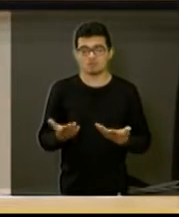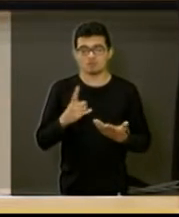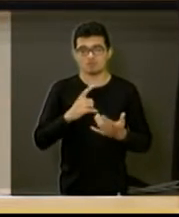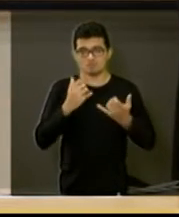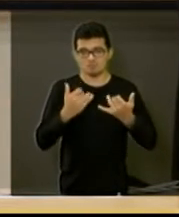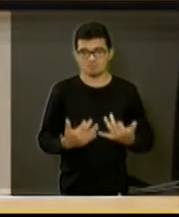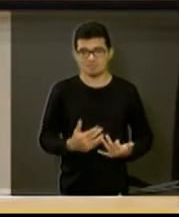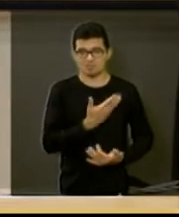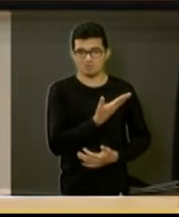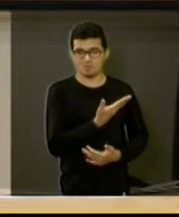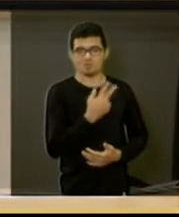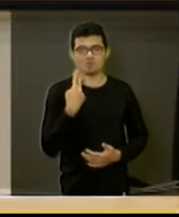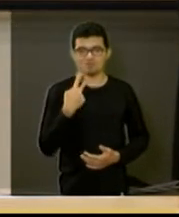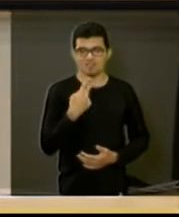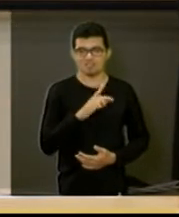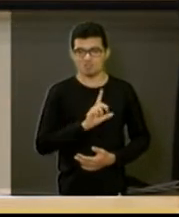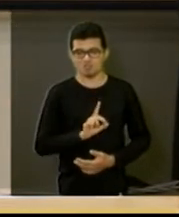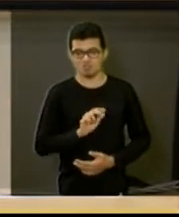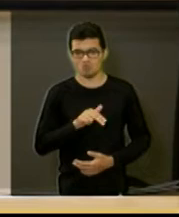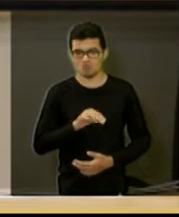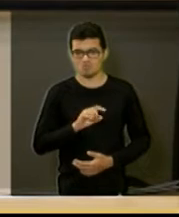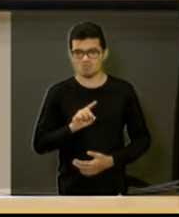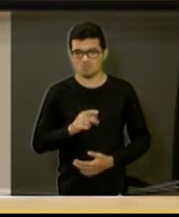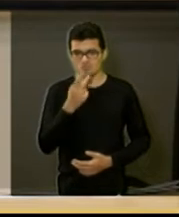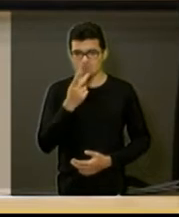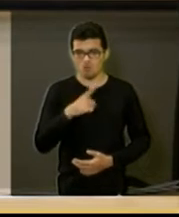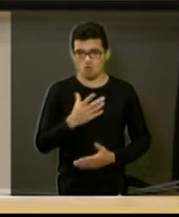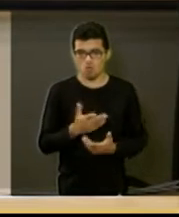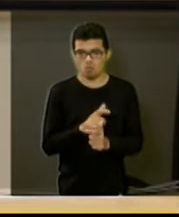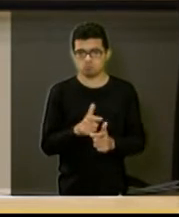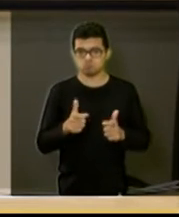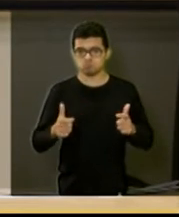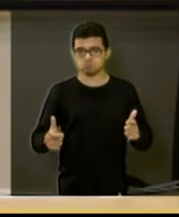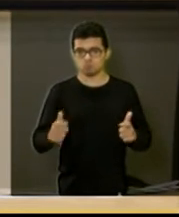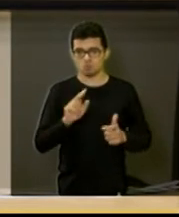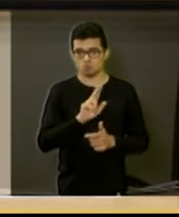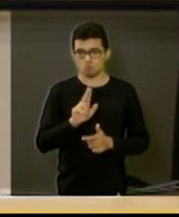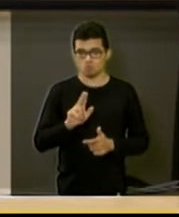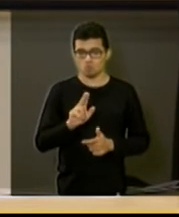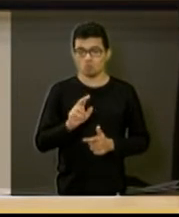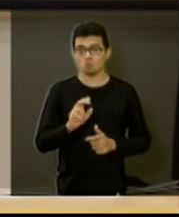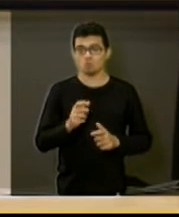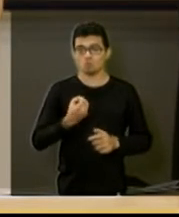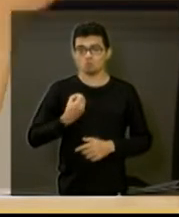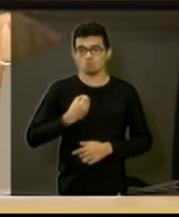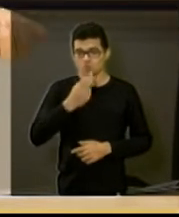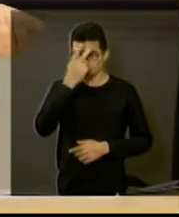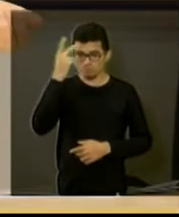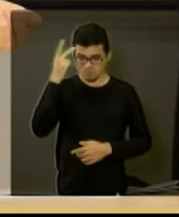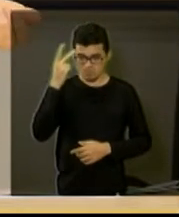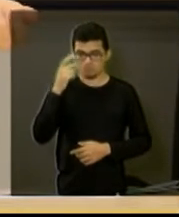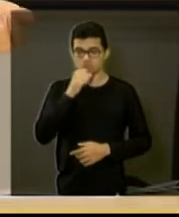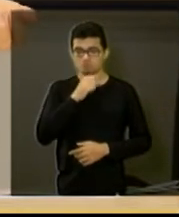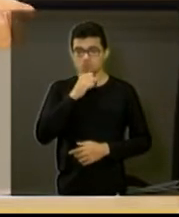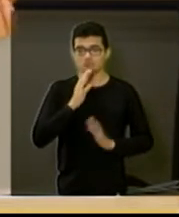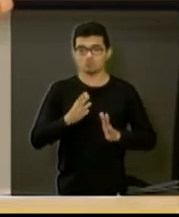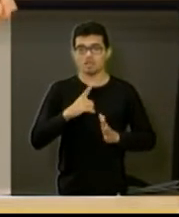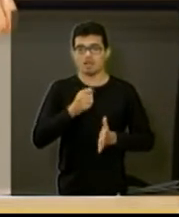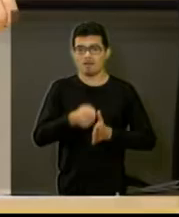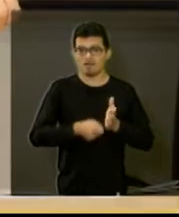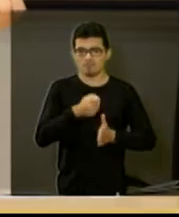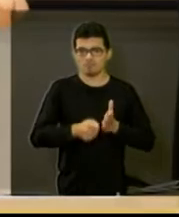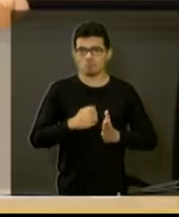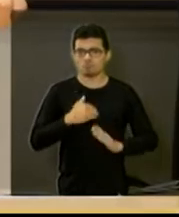o crescimento, hoje, da população idosa, Araraquara, eu acho que ela deu um passo para frente,